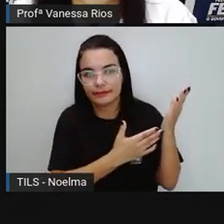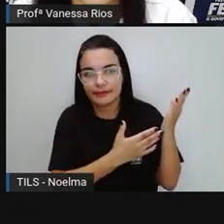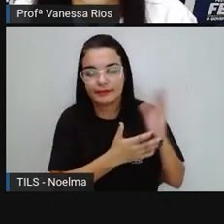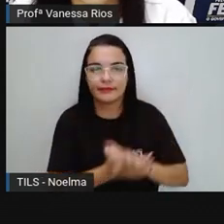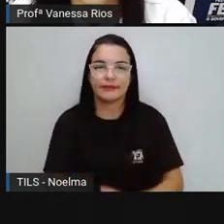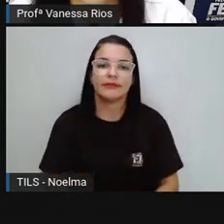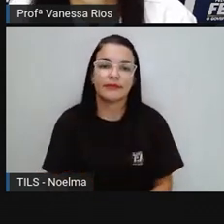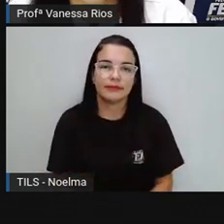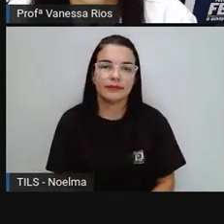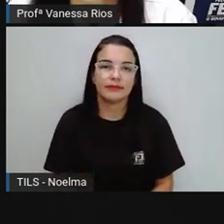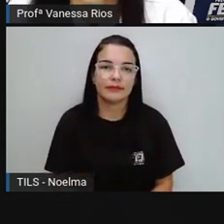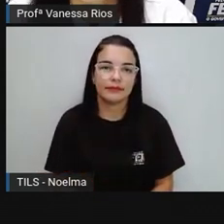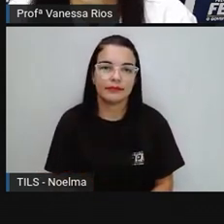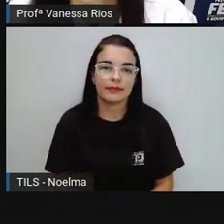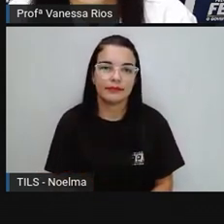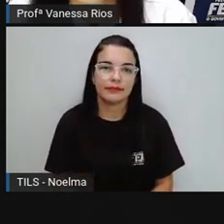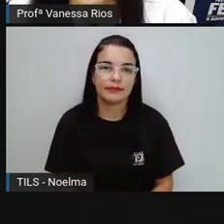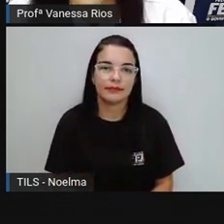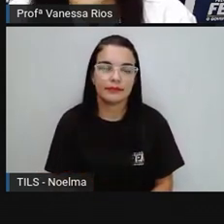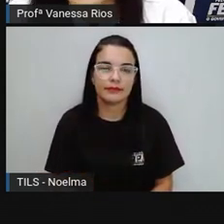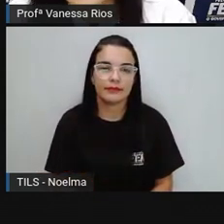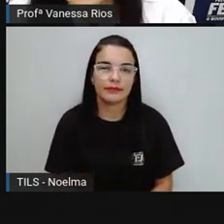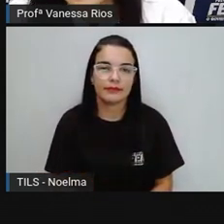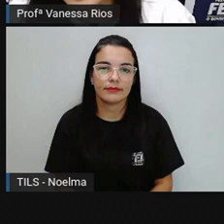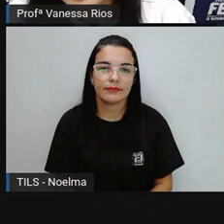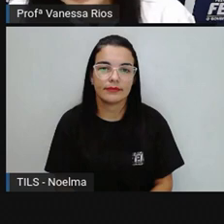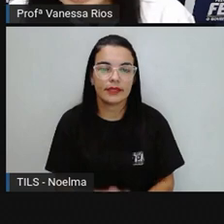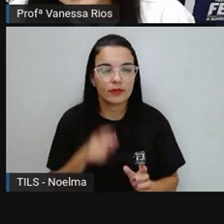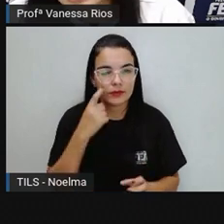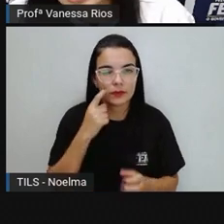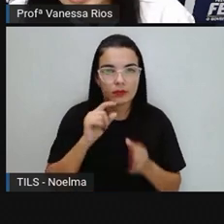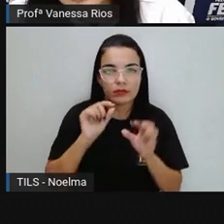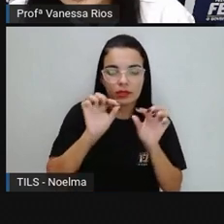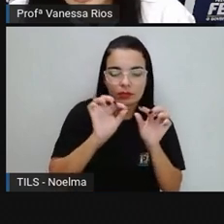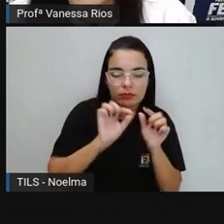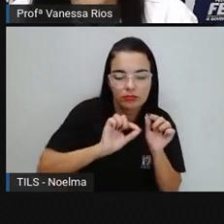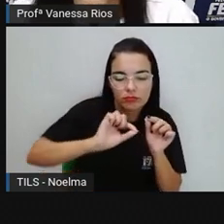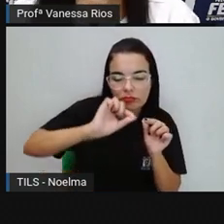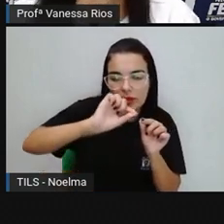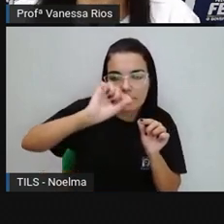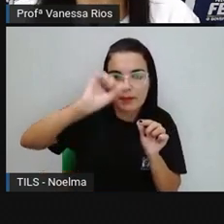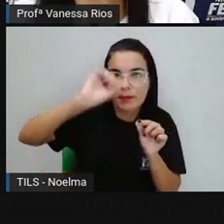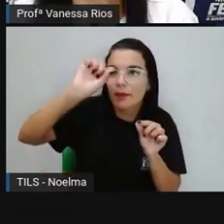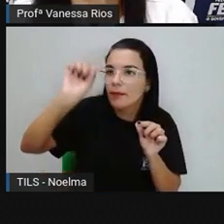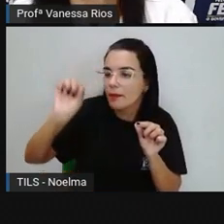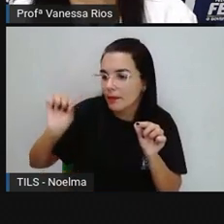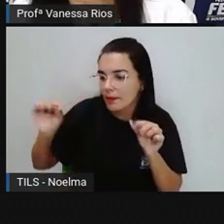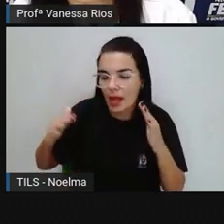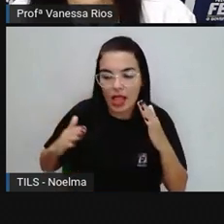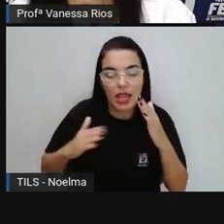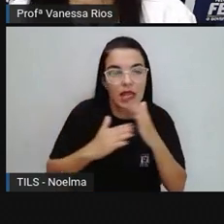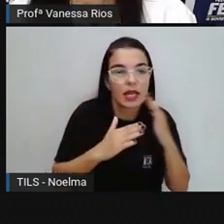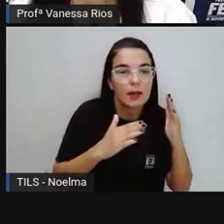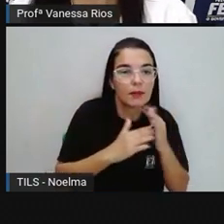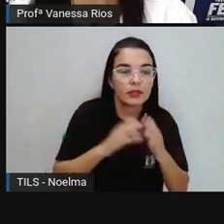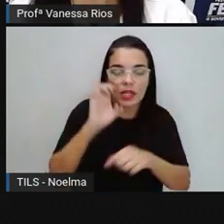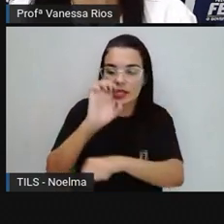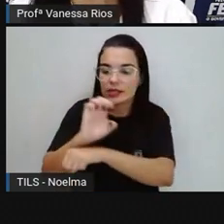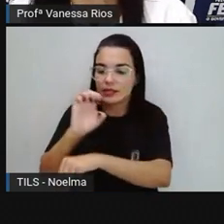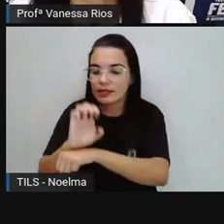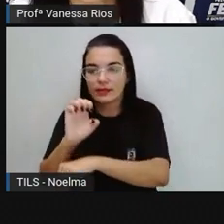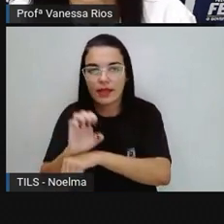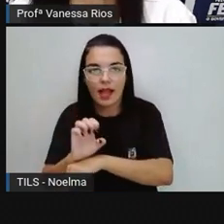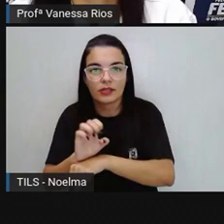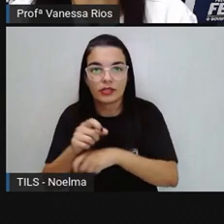zona da mata. Observando aí que as linhas pontilhadas, né, se referem aos limites entre os estados, e as